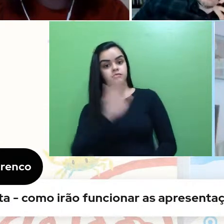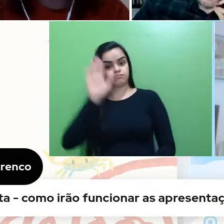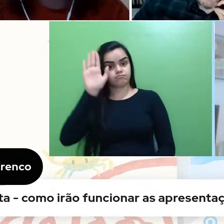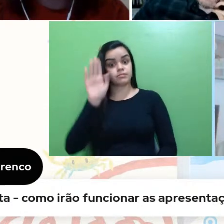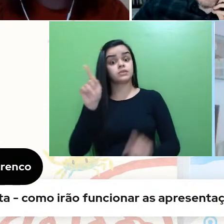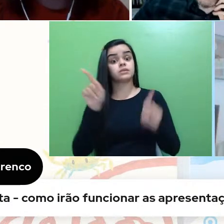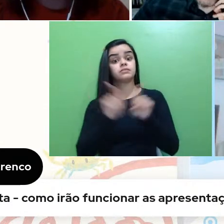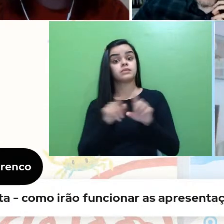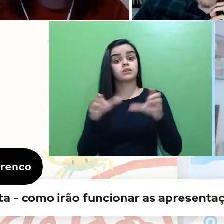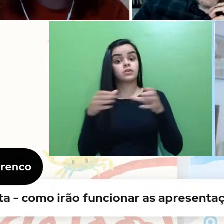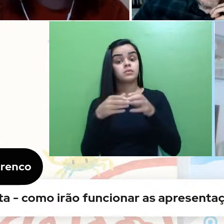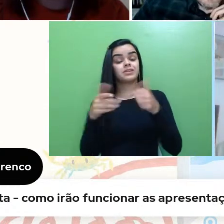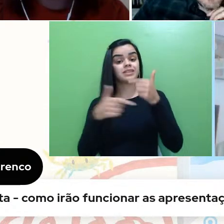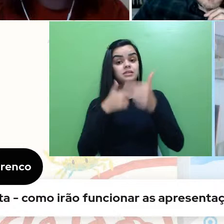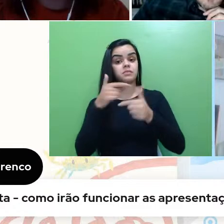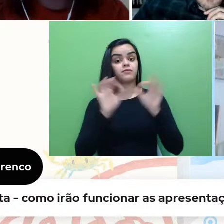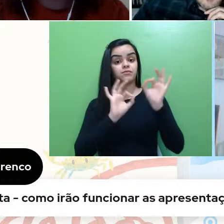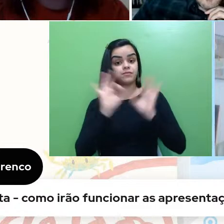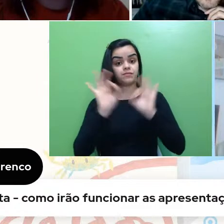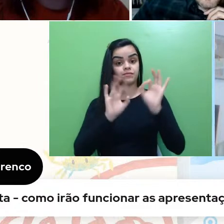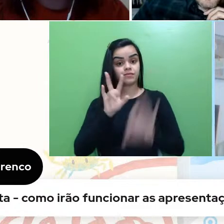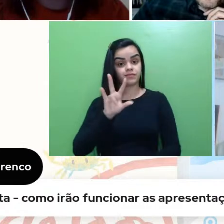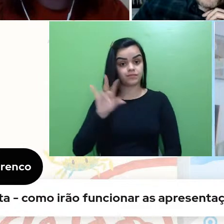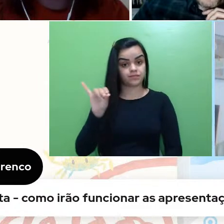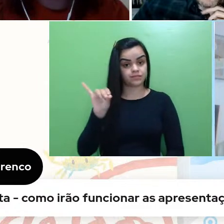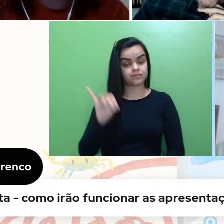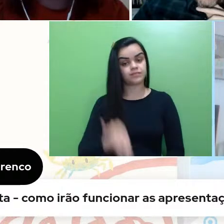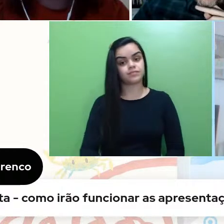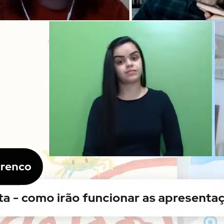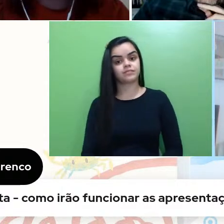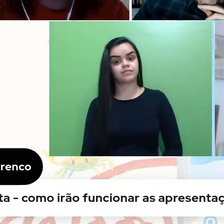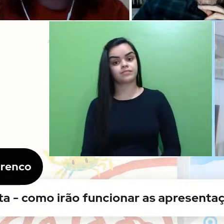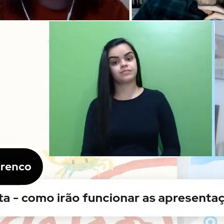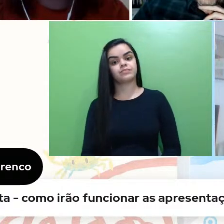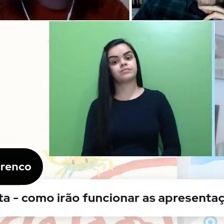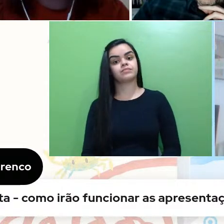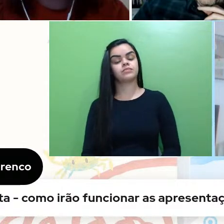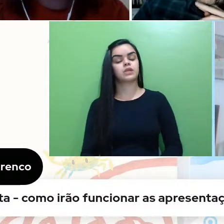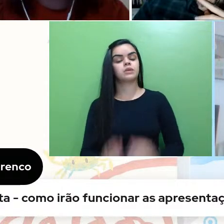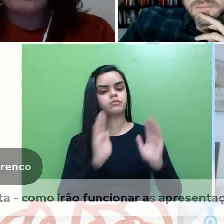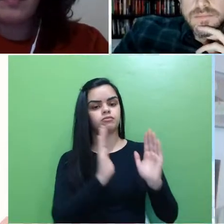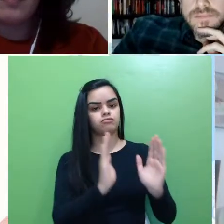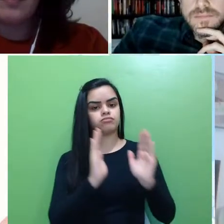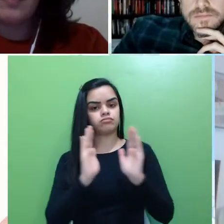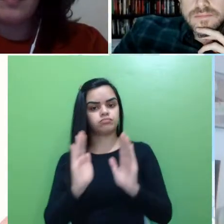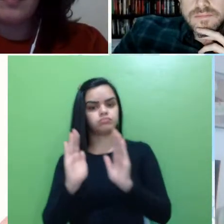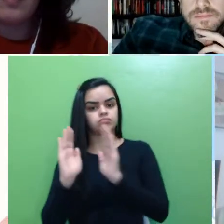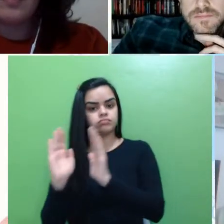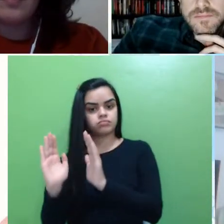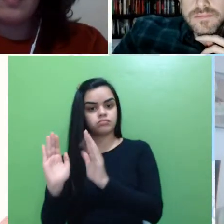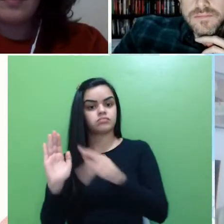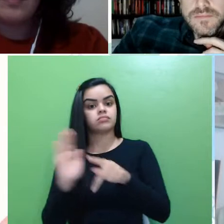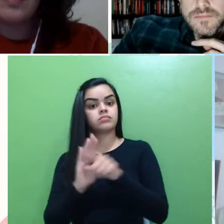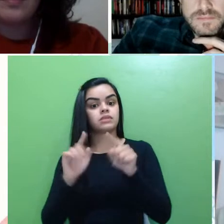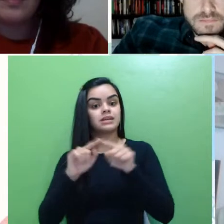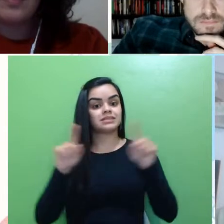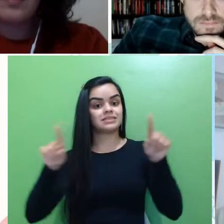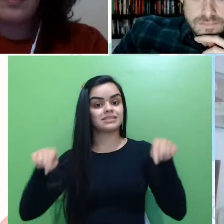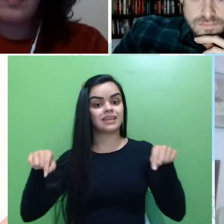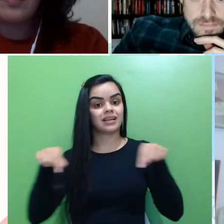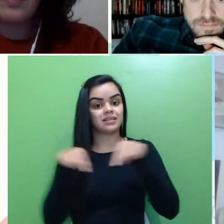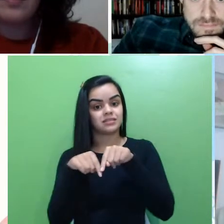grupo de trabalho vai organizar, né, por período, as suas salas, né,